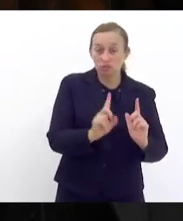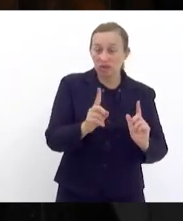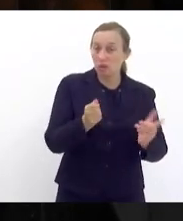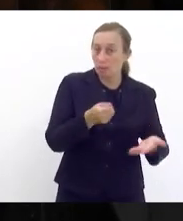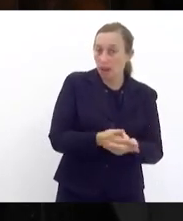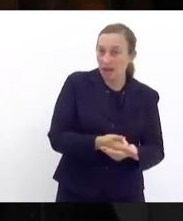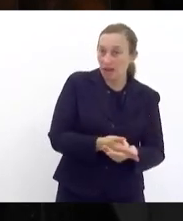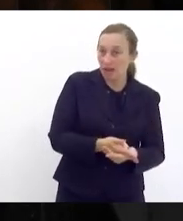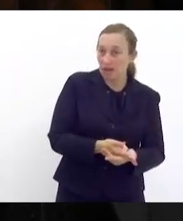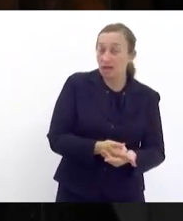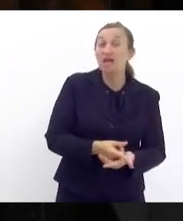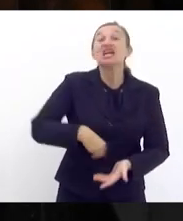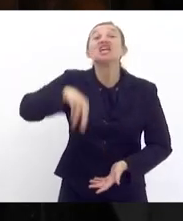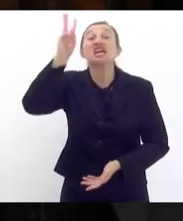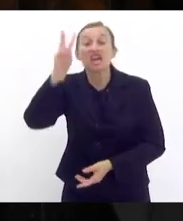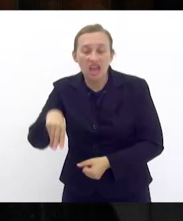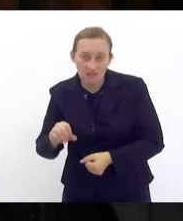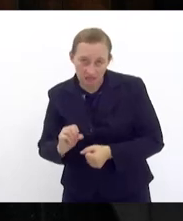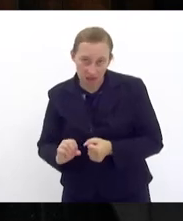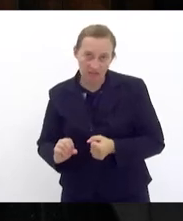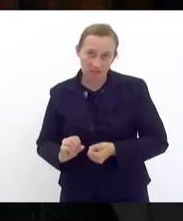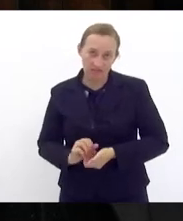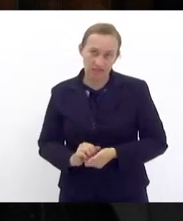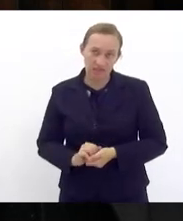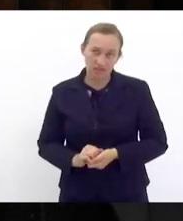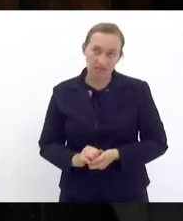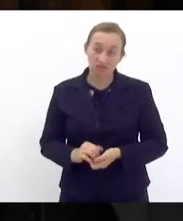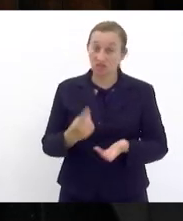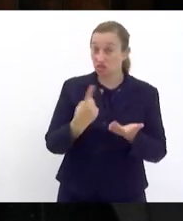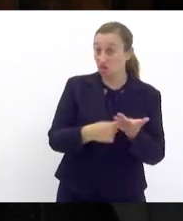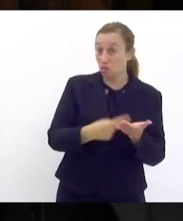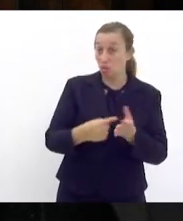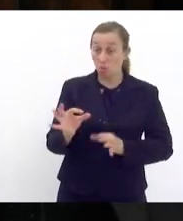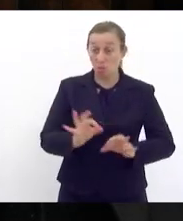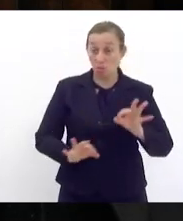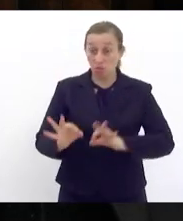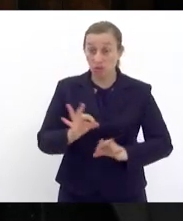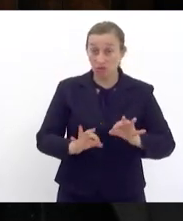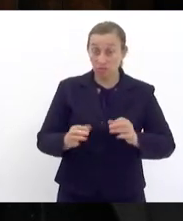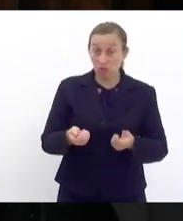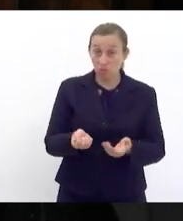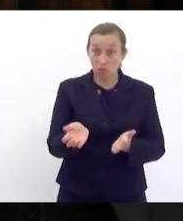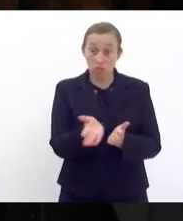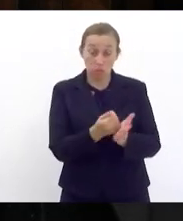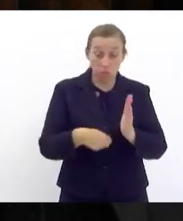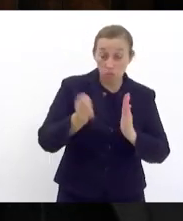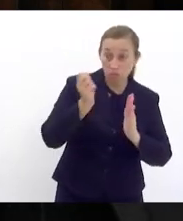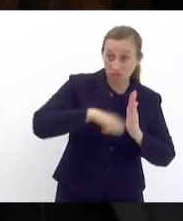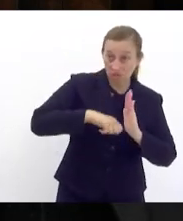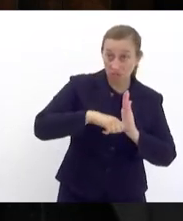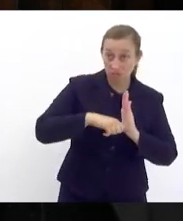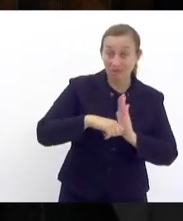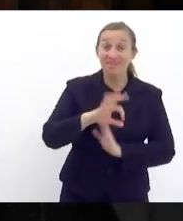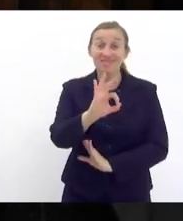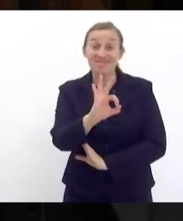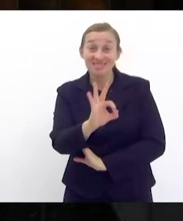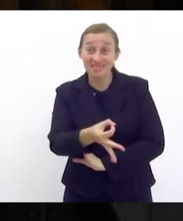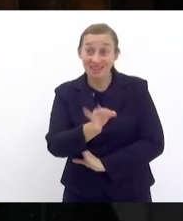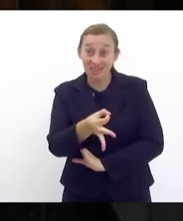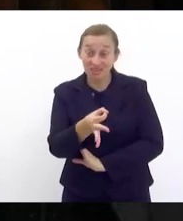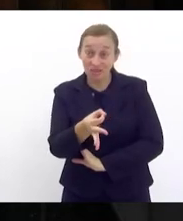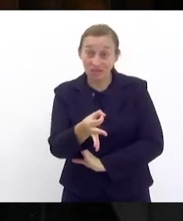Ocorre quem faz isso de acordo com o planejamento tributário está exatamente